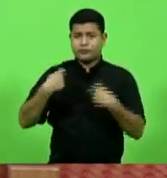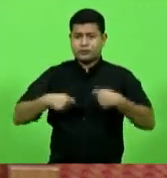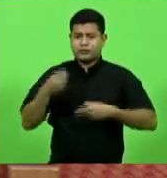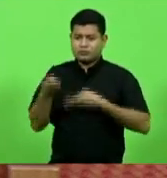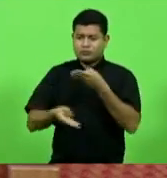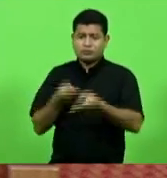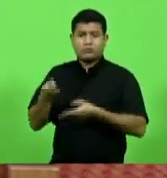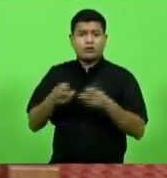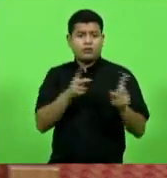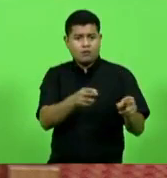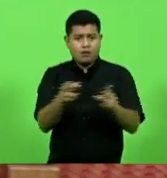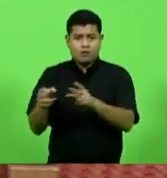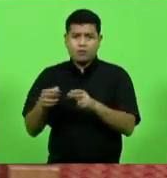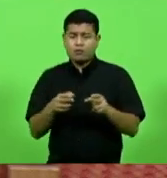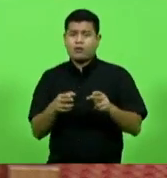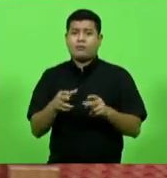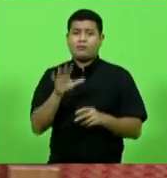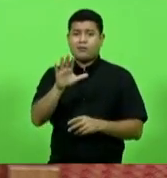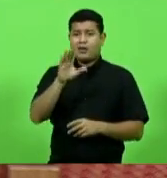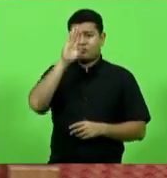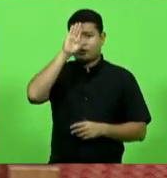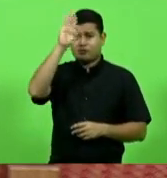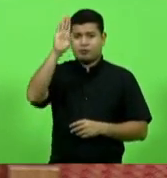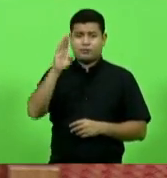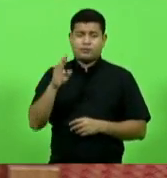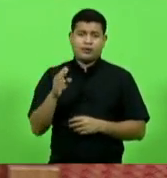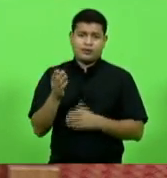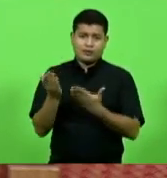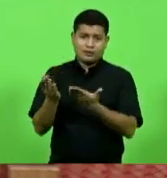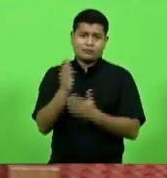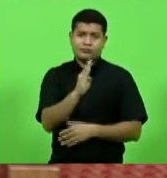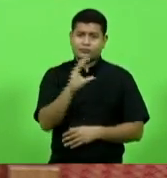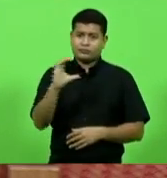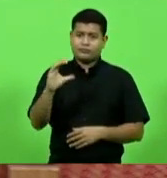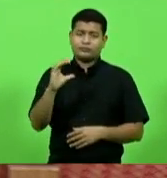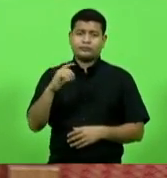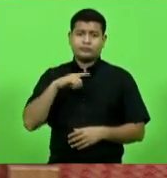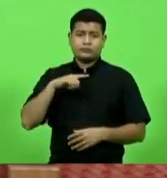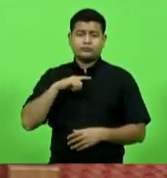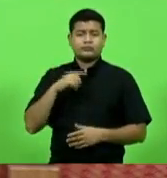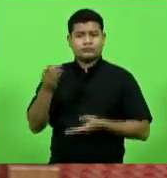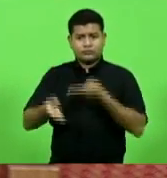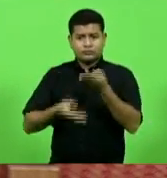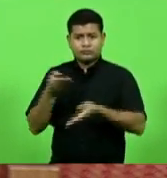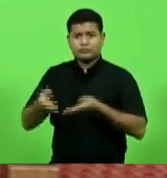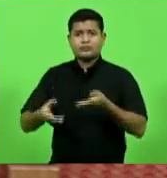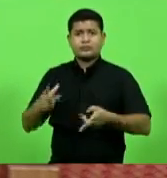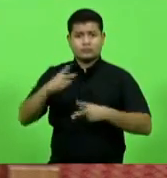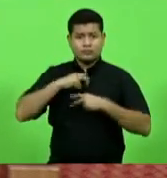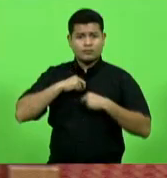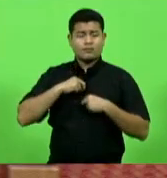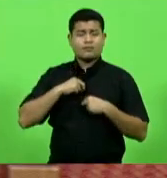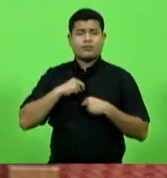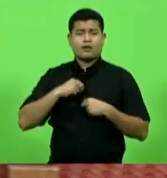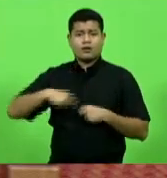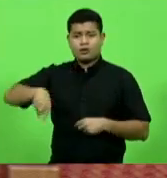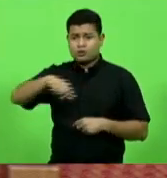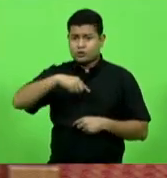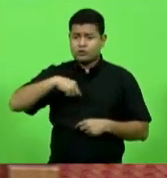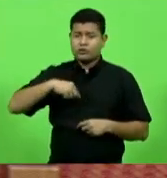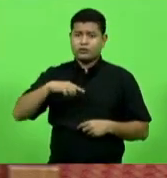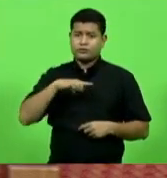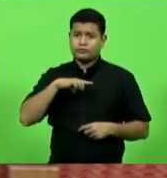necessidade mas que a nossa Balneário Camboriú tenha o atendimento que merece e que nós tenhamos